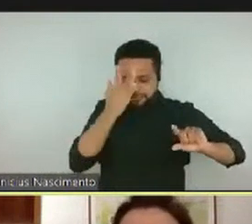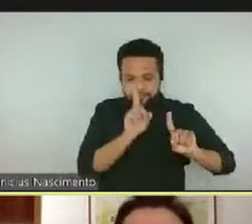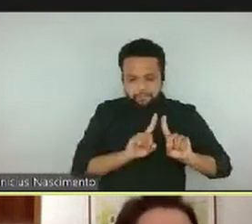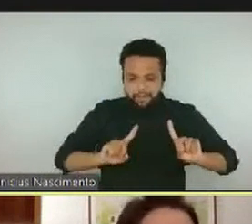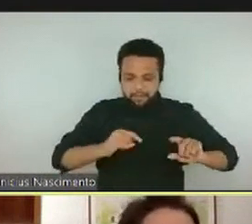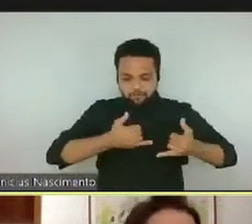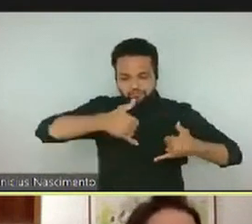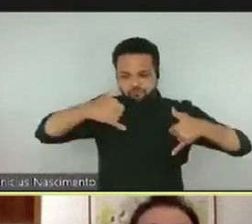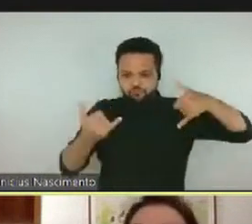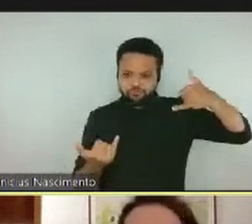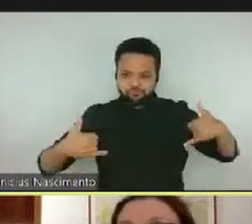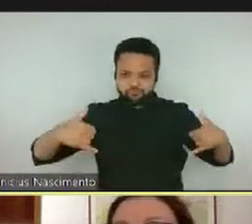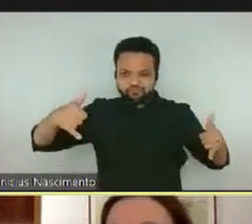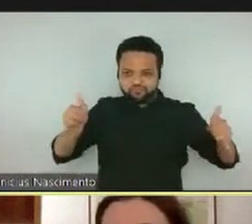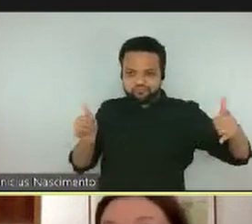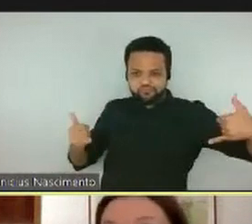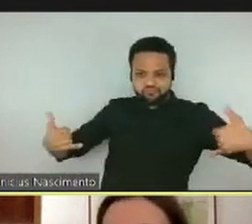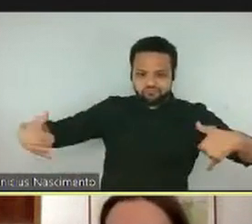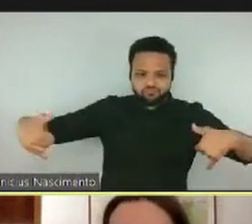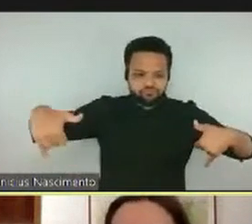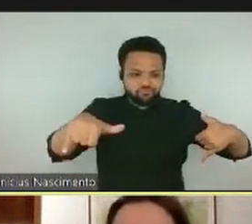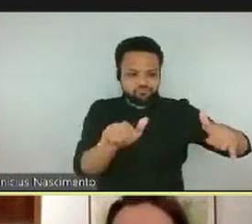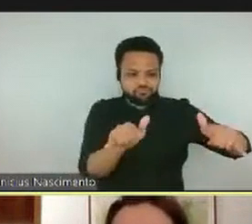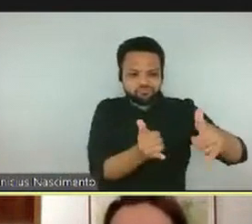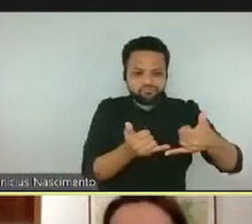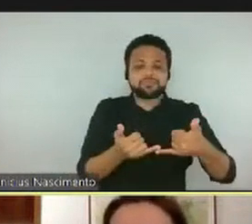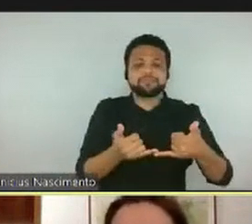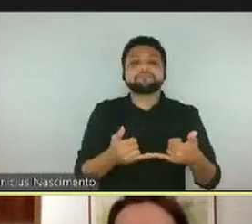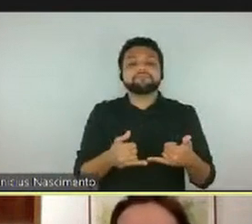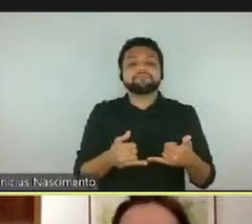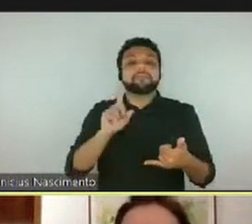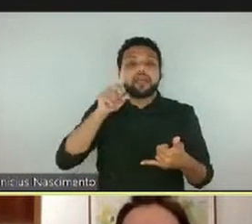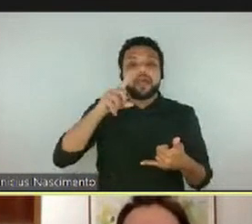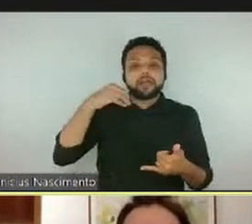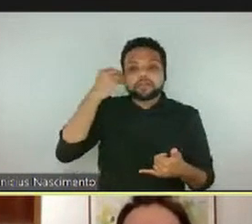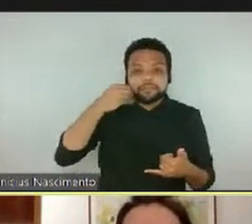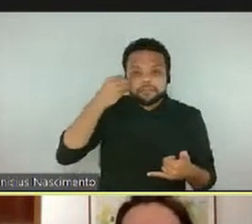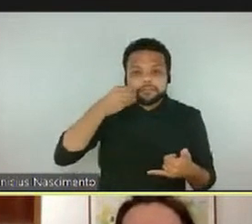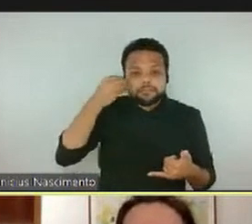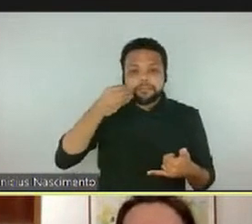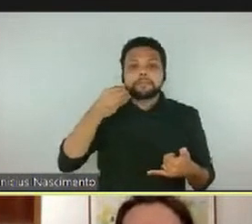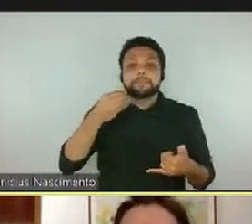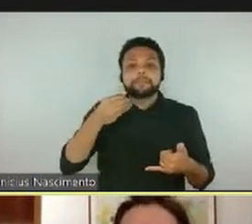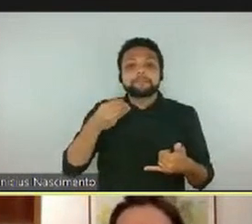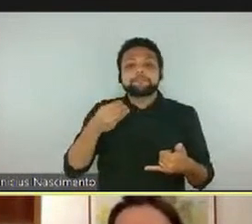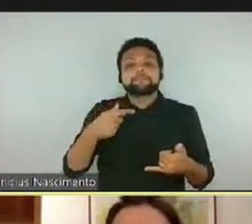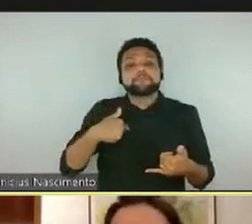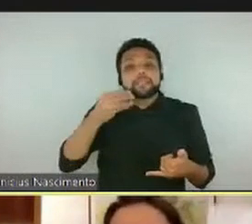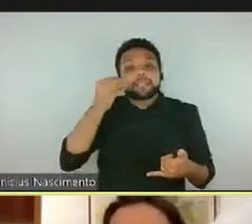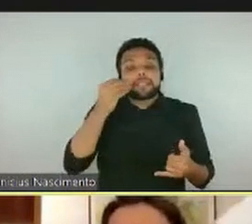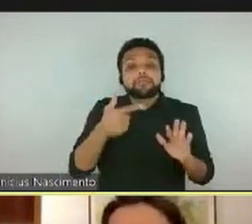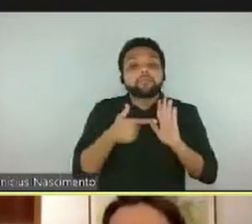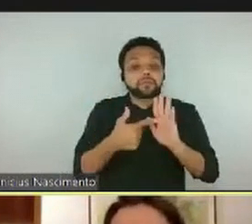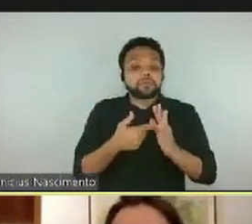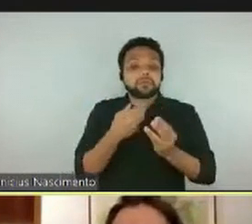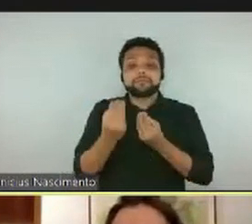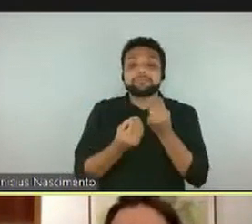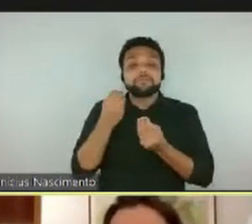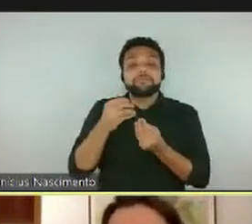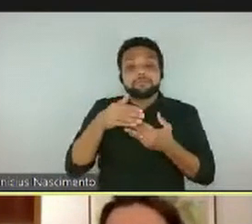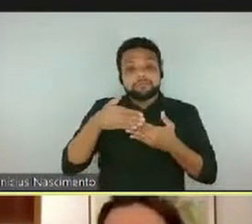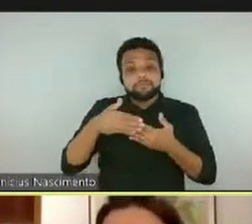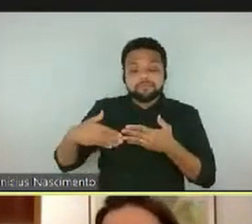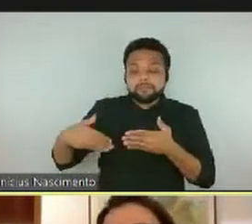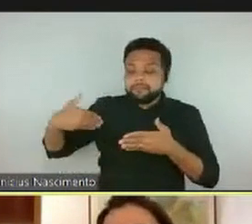Clark, que também segue esse princípio da fita de Moebius. Então, estou tentando mostrar para vocês como isso vai acontecendo